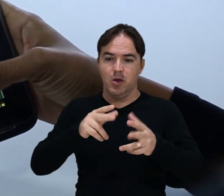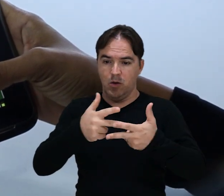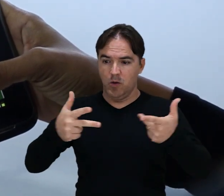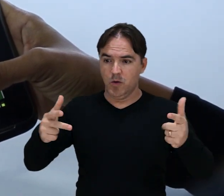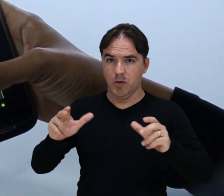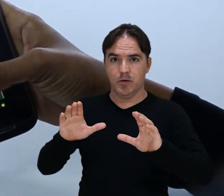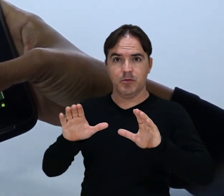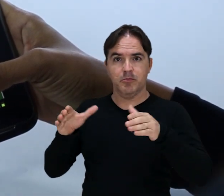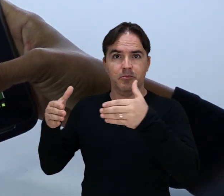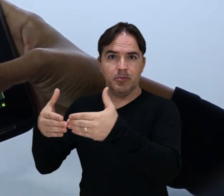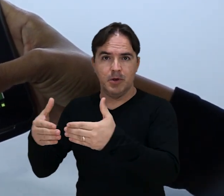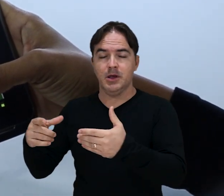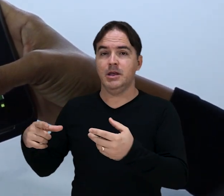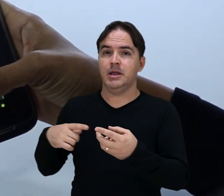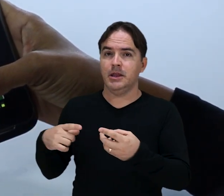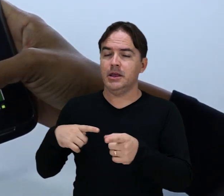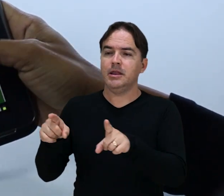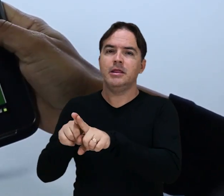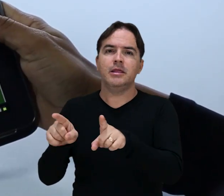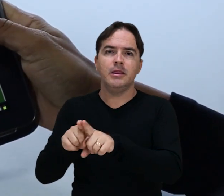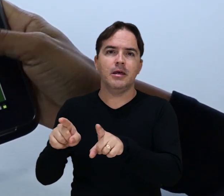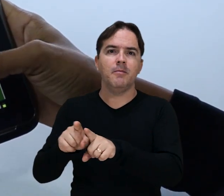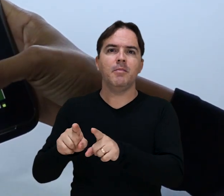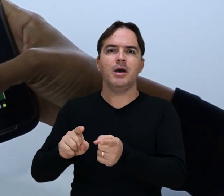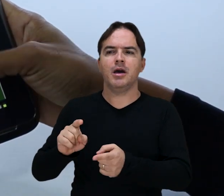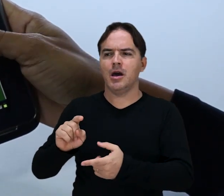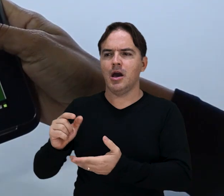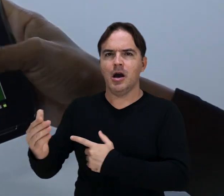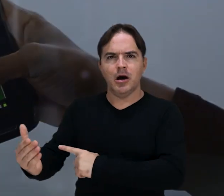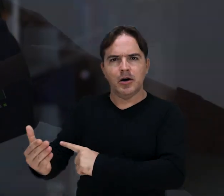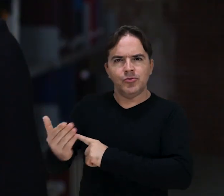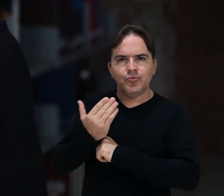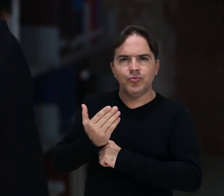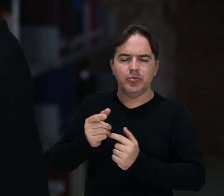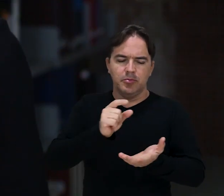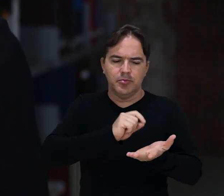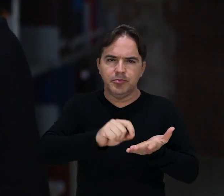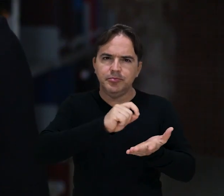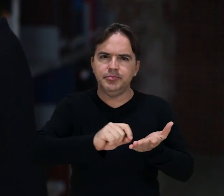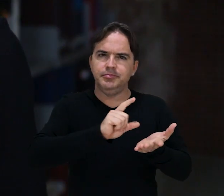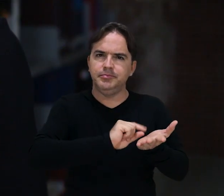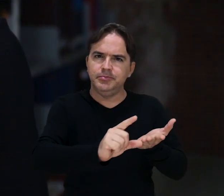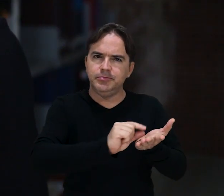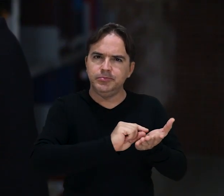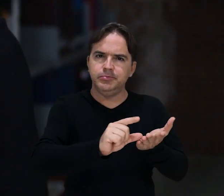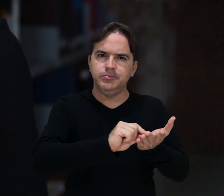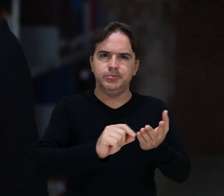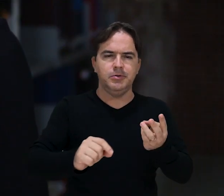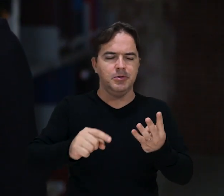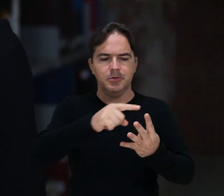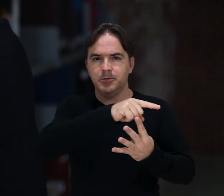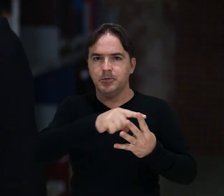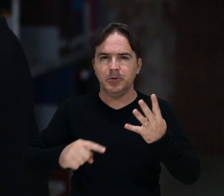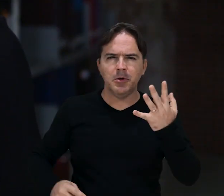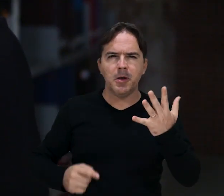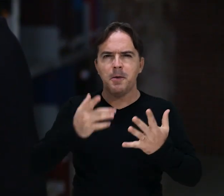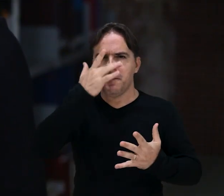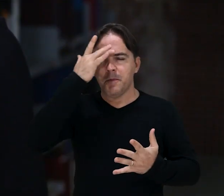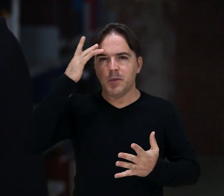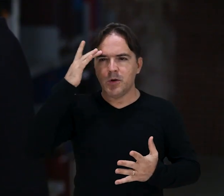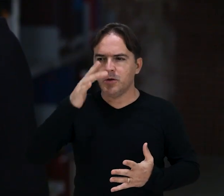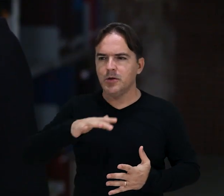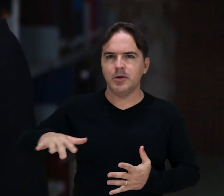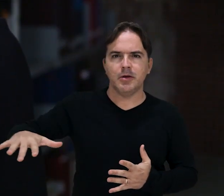Ana Carla Mendes, Anieri Carvalho, Júlio Torres e os discentes Denis Dantas e Eliana Monteiro, também do